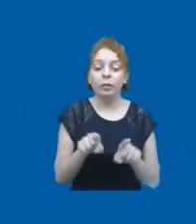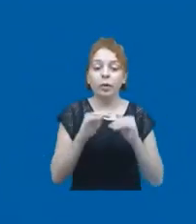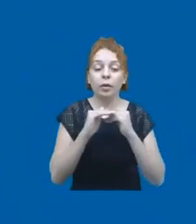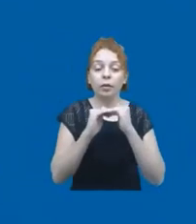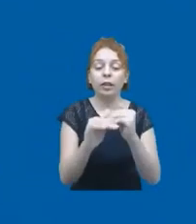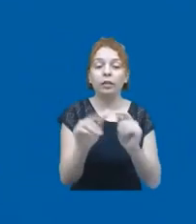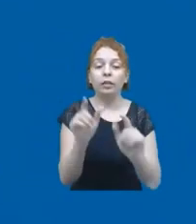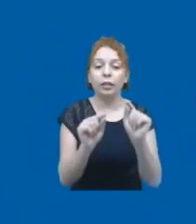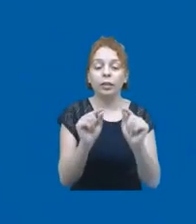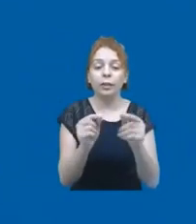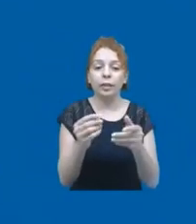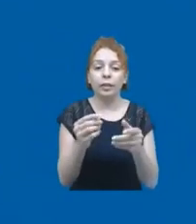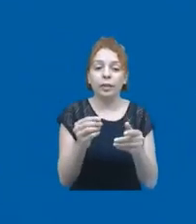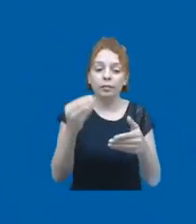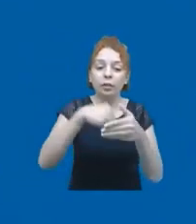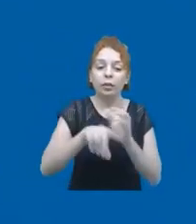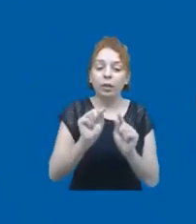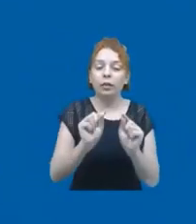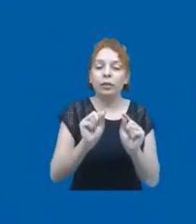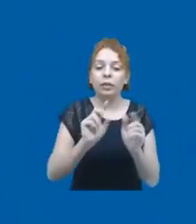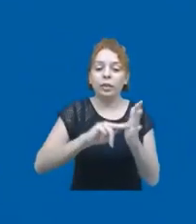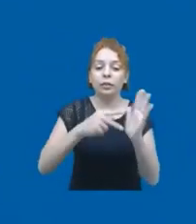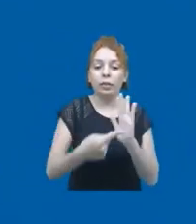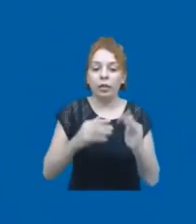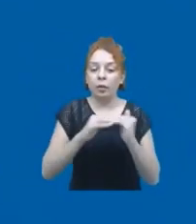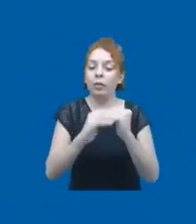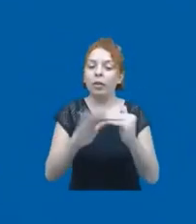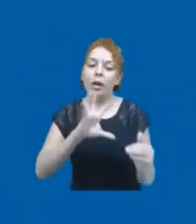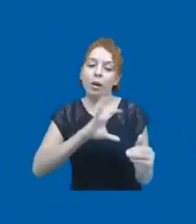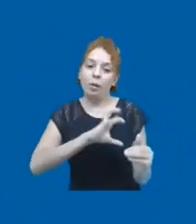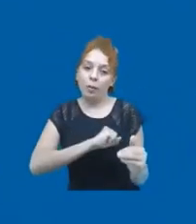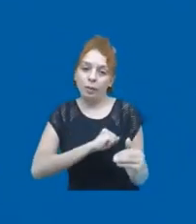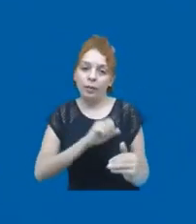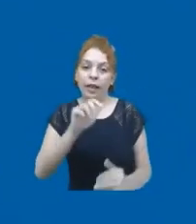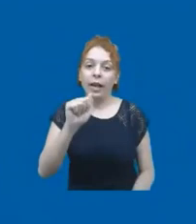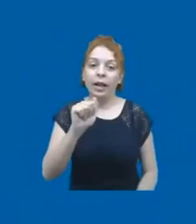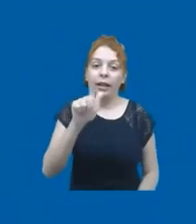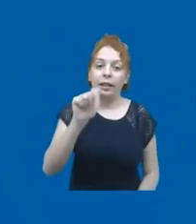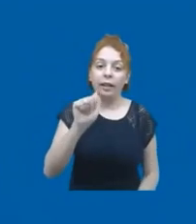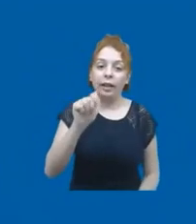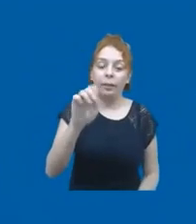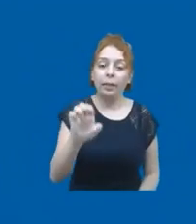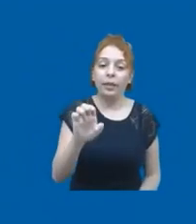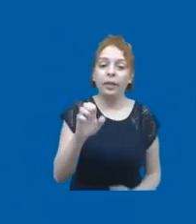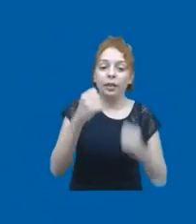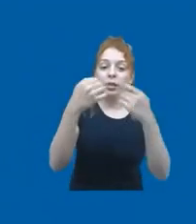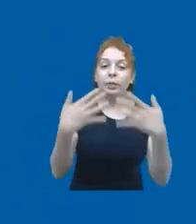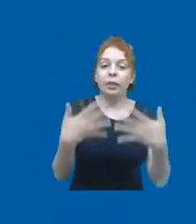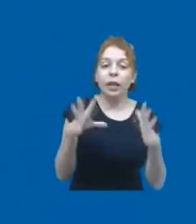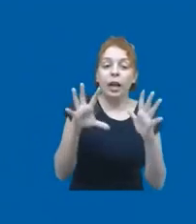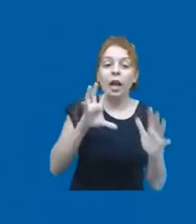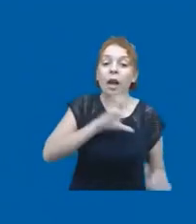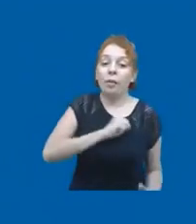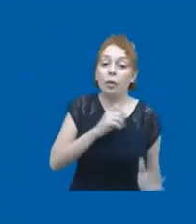ela tá aí dentro. Ela é amor ao próximo. Agapu, que é a melhor definição do amor de